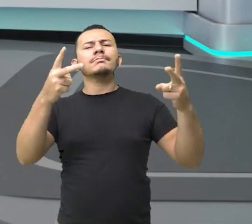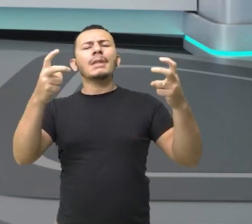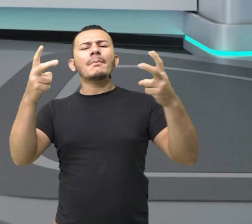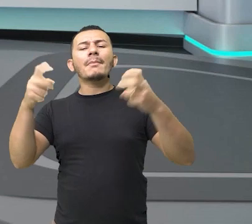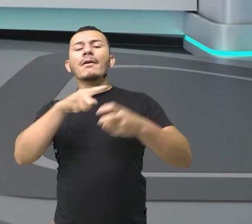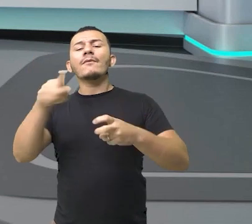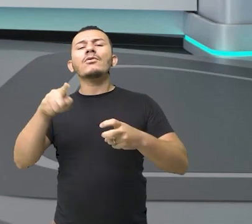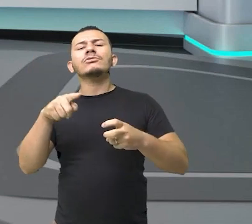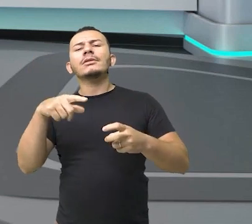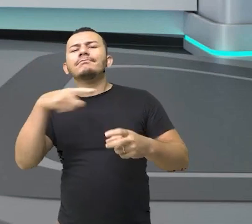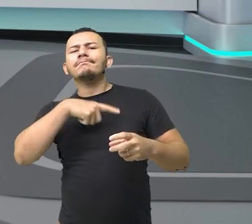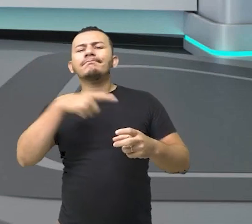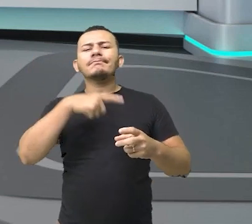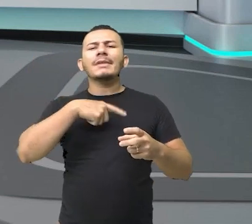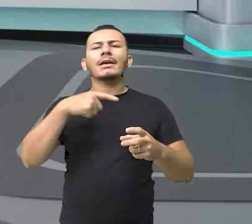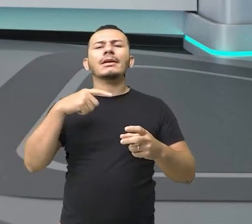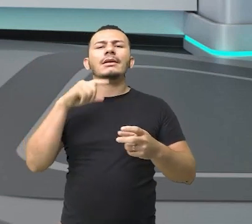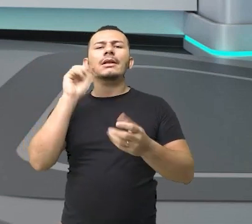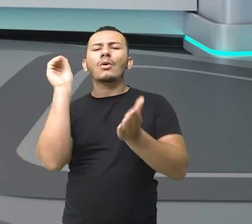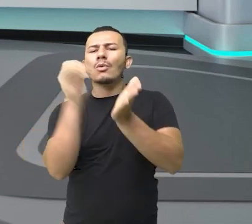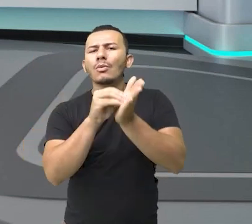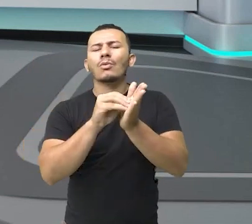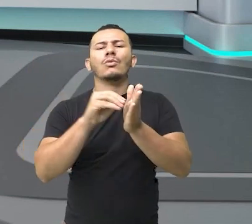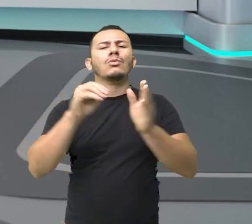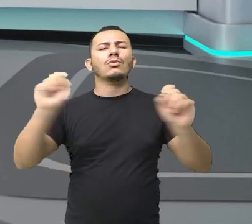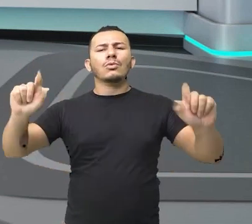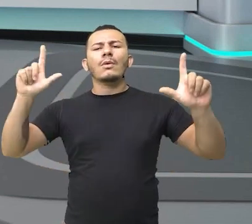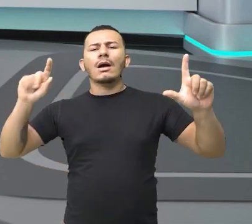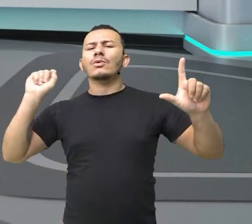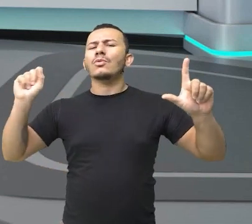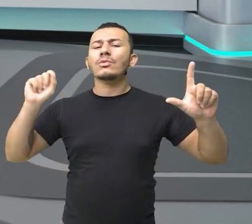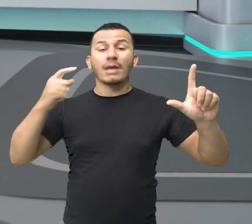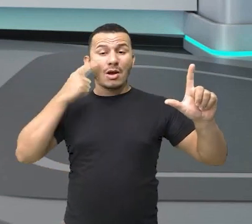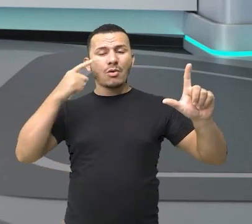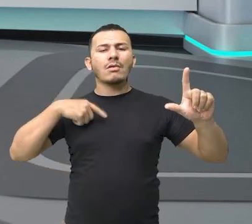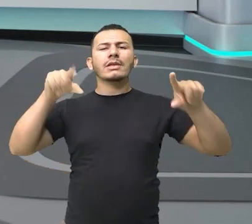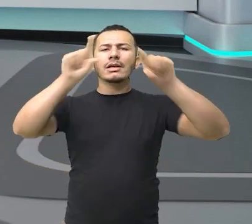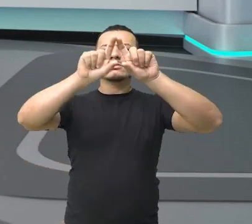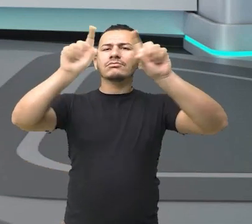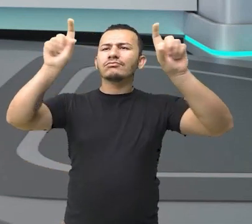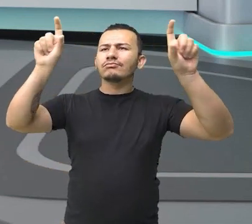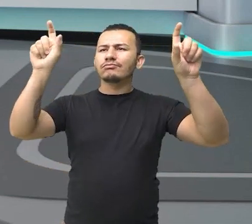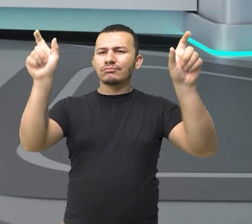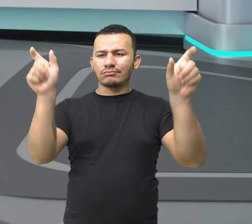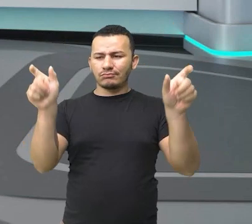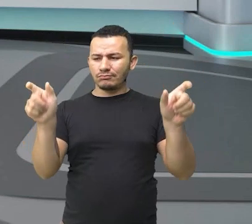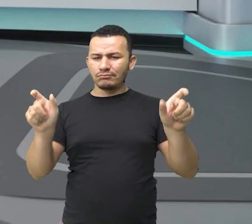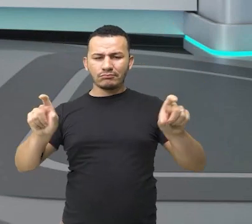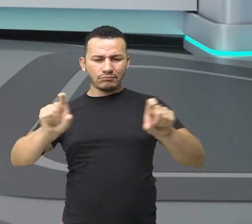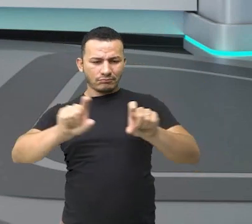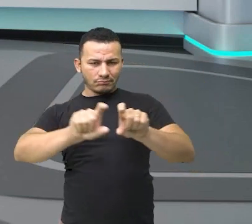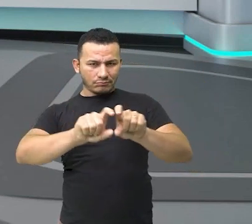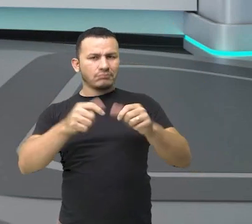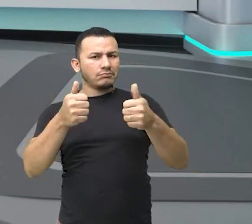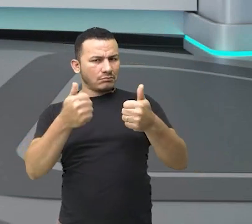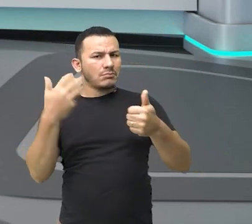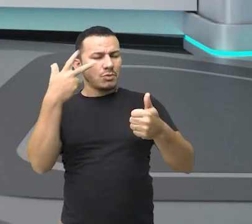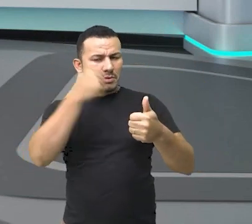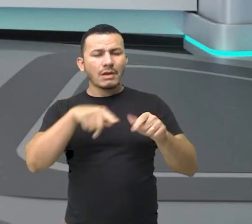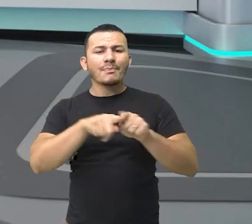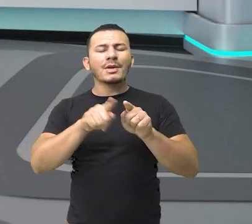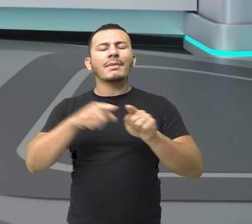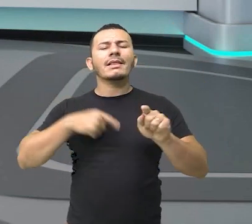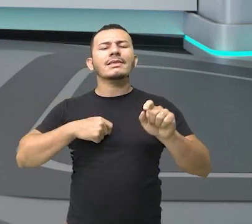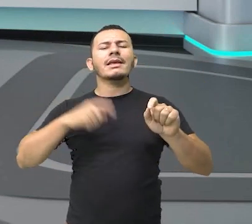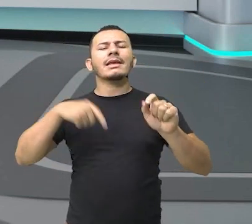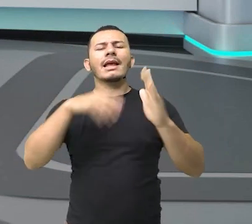elementos que compõem este quadro. Observe que o nosso quadro está com uma moldura, certo? A tela que foi pintada, você consegue